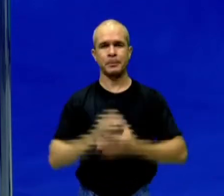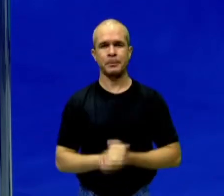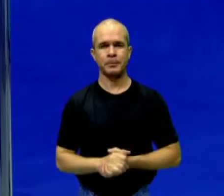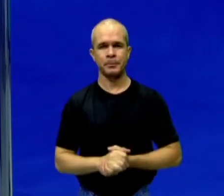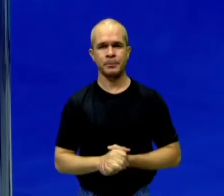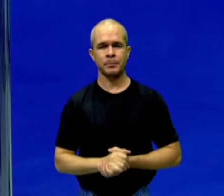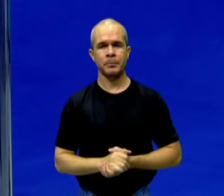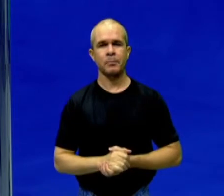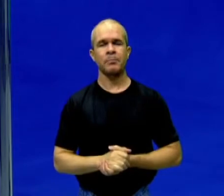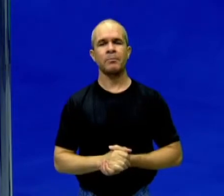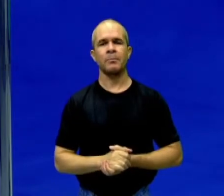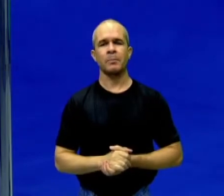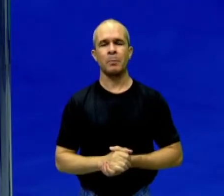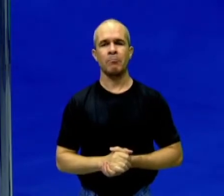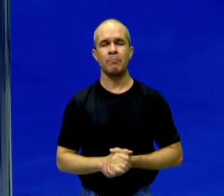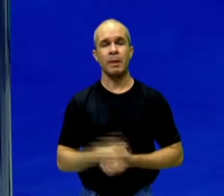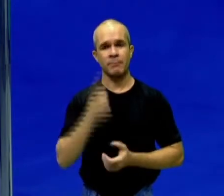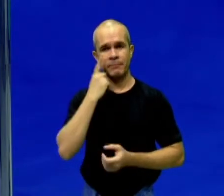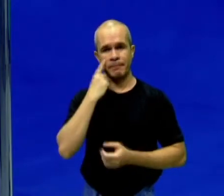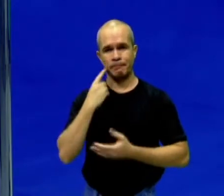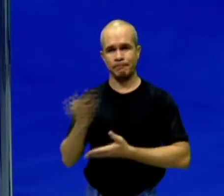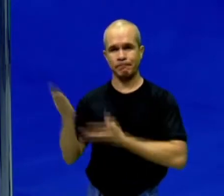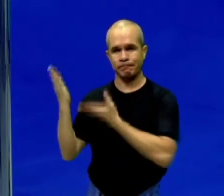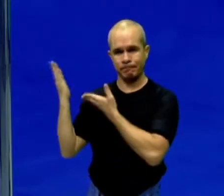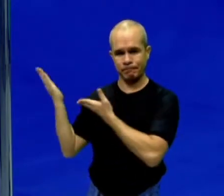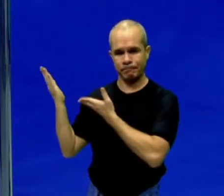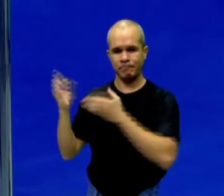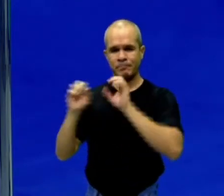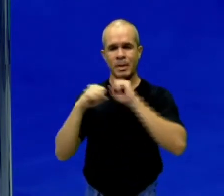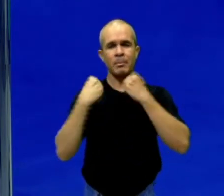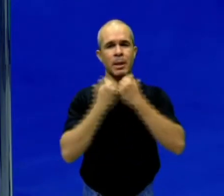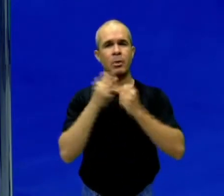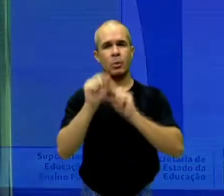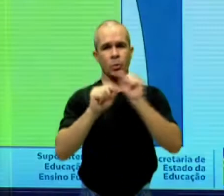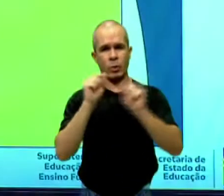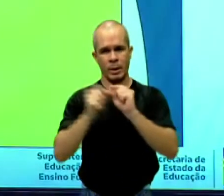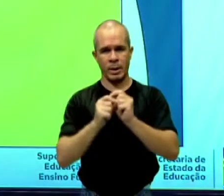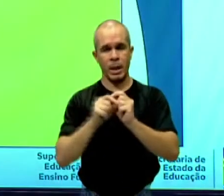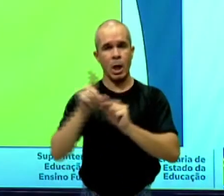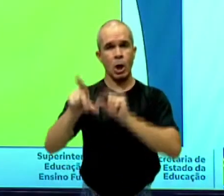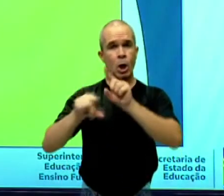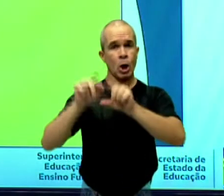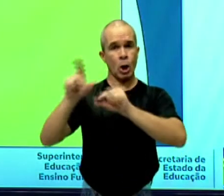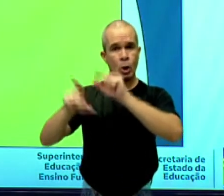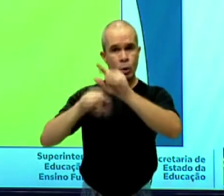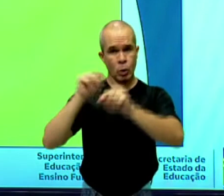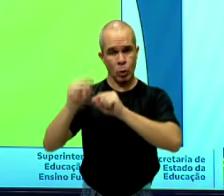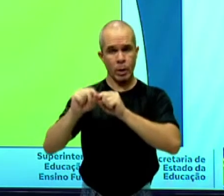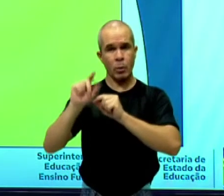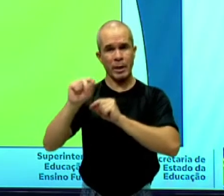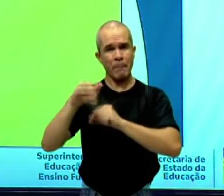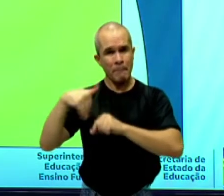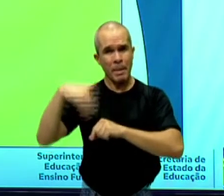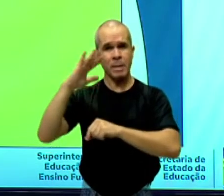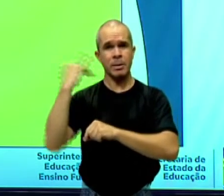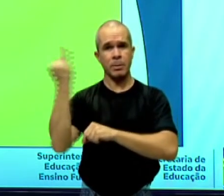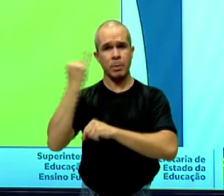tema que foi proposto. Então, vamos lá. Olha só. Seminário. Seleção das partes essenciais de